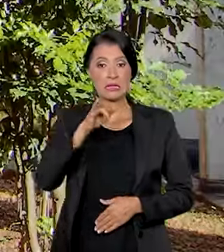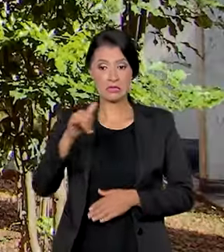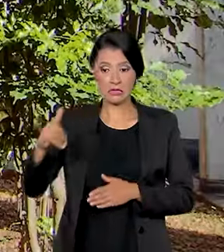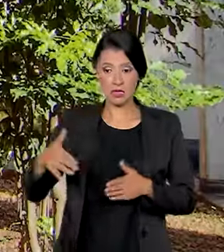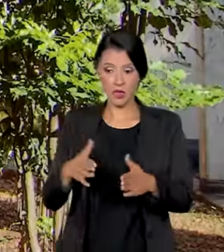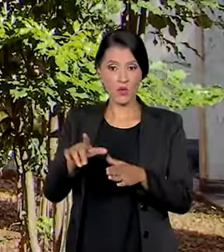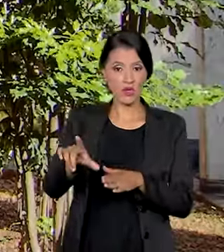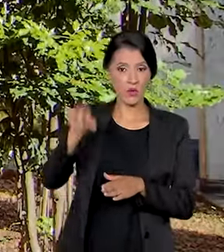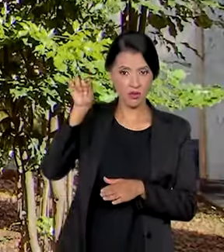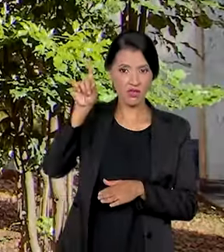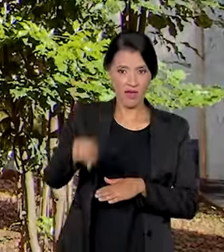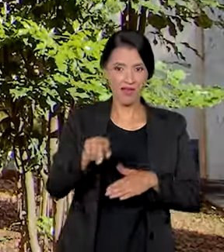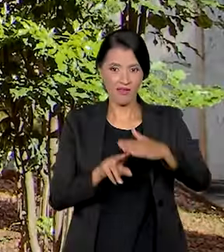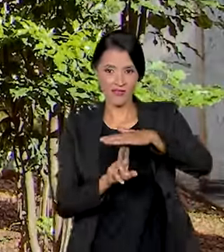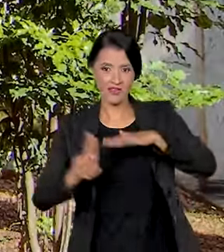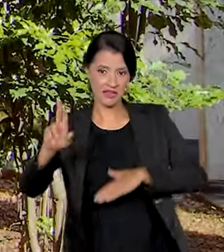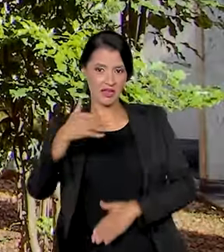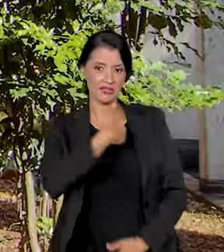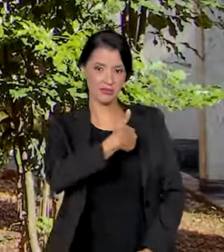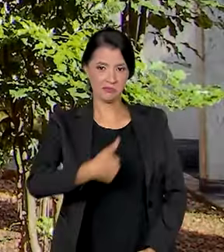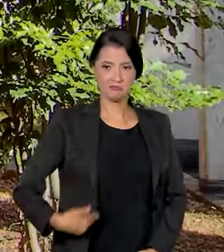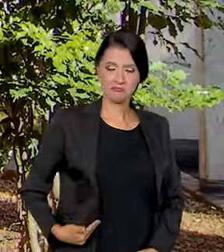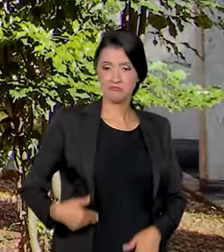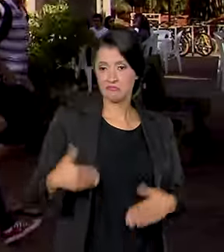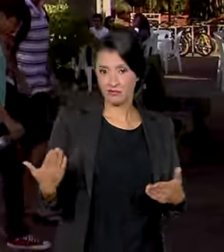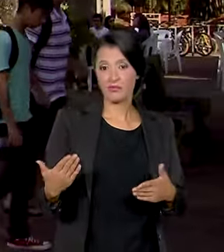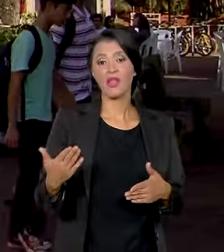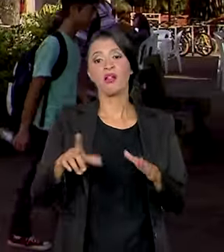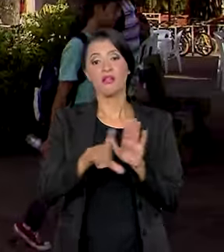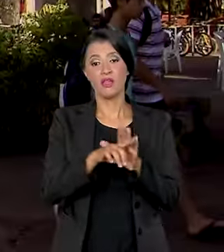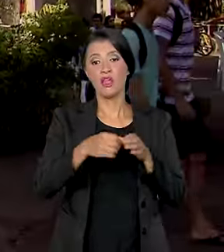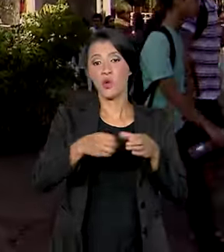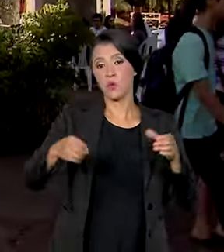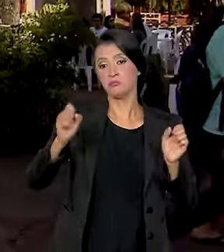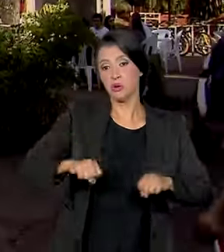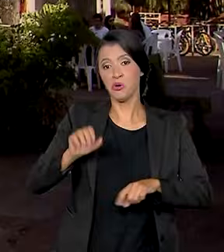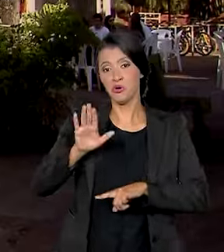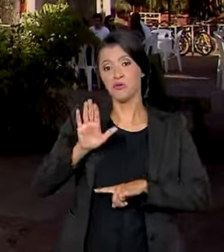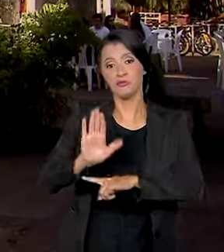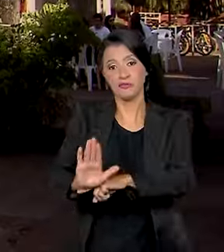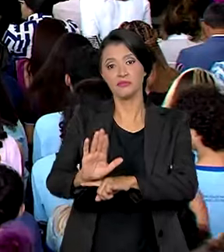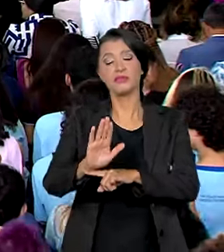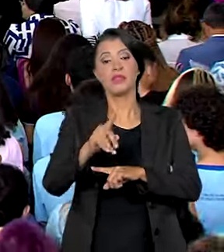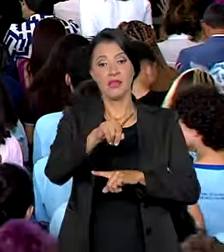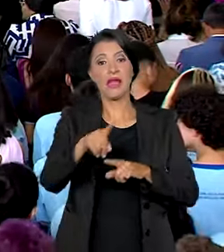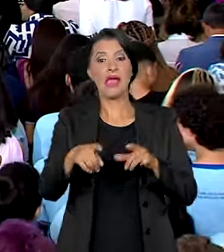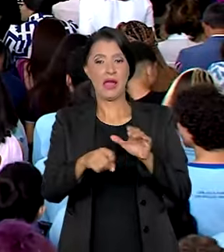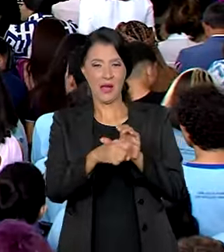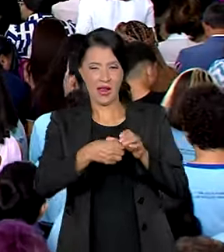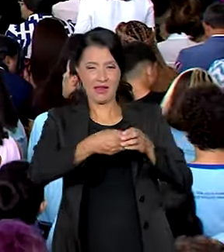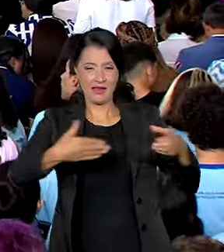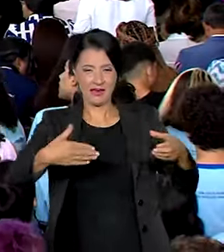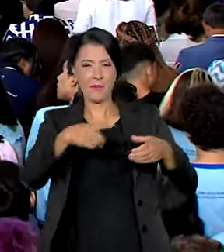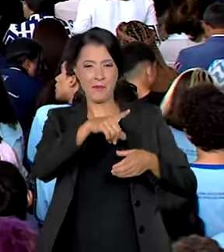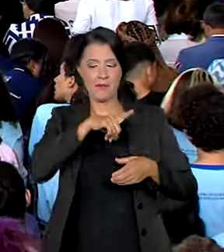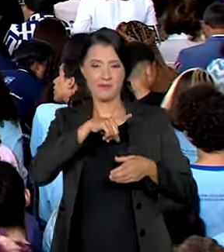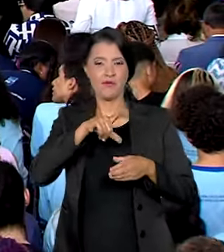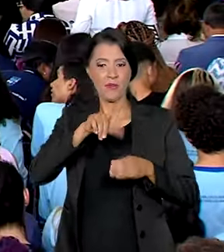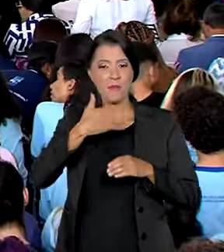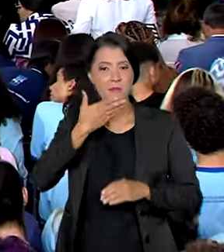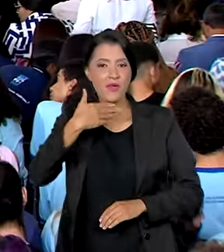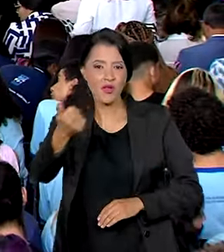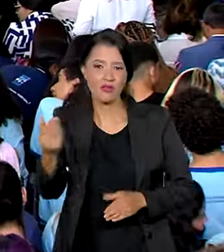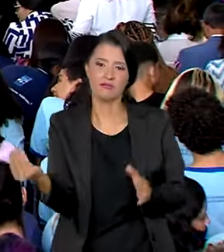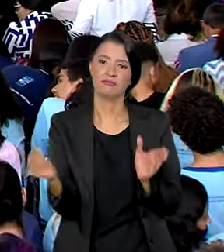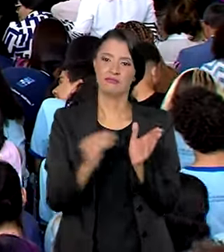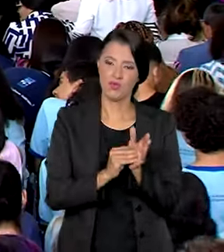Se o caminho escolhido for a universidade pública, a lei de cotas pode ajudar. O sistema foi aprimorado e incluiu